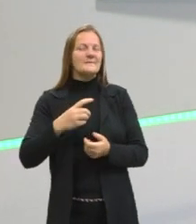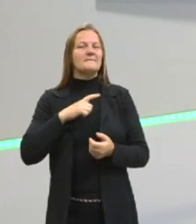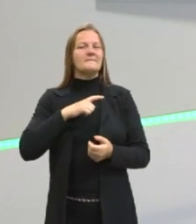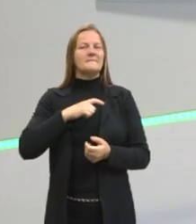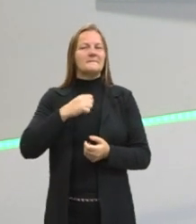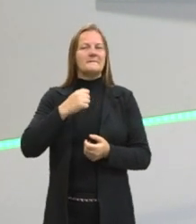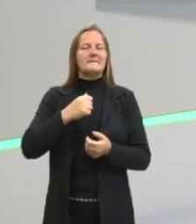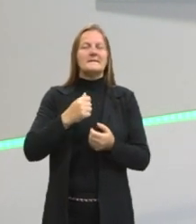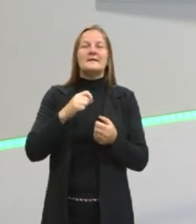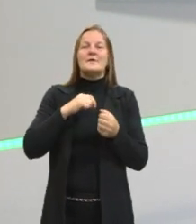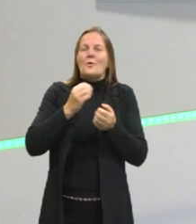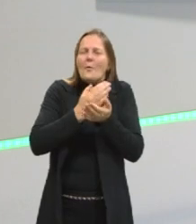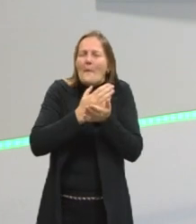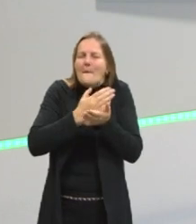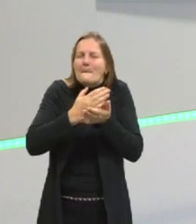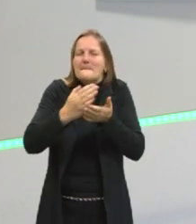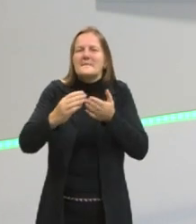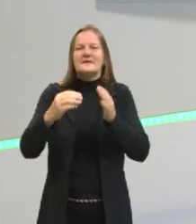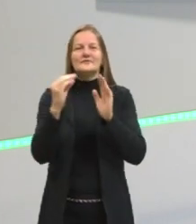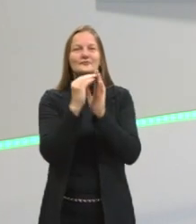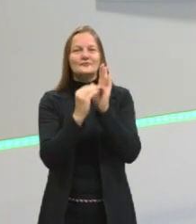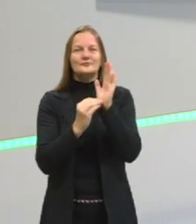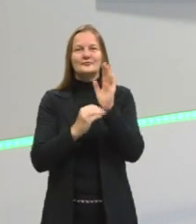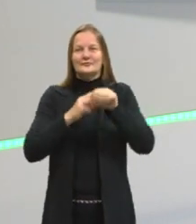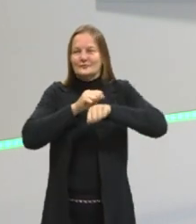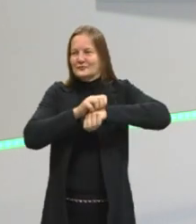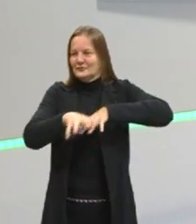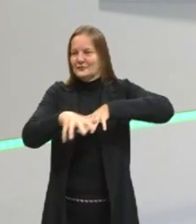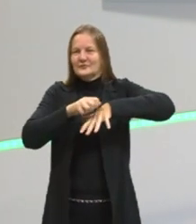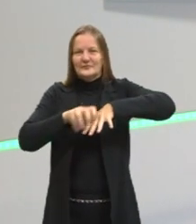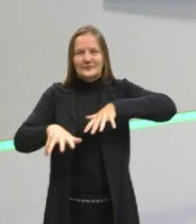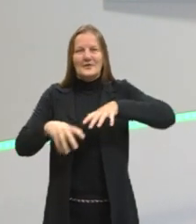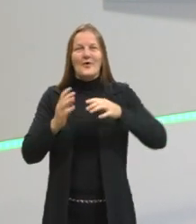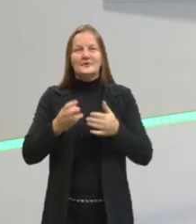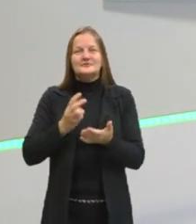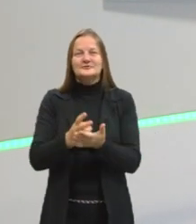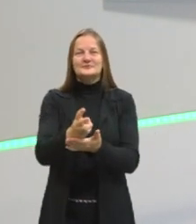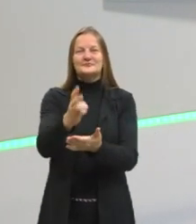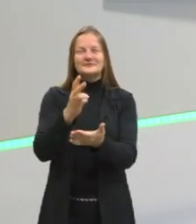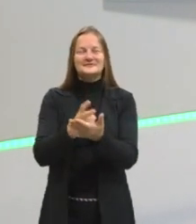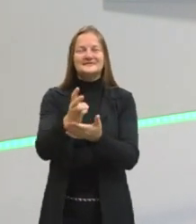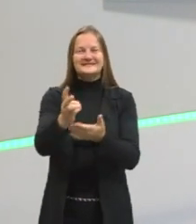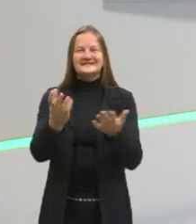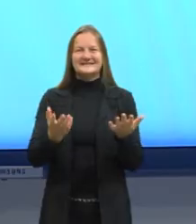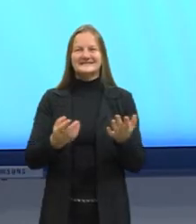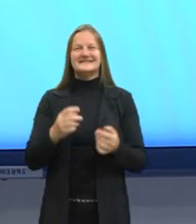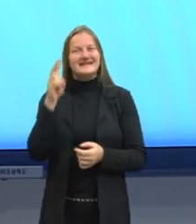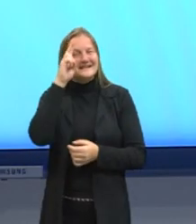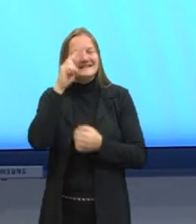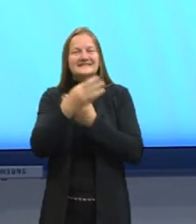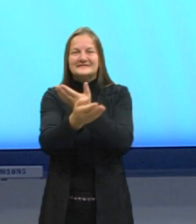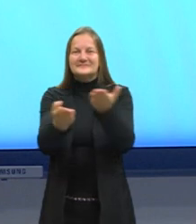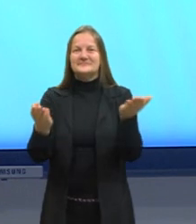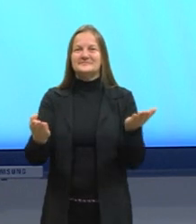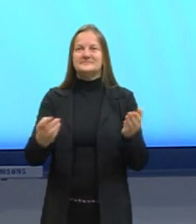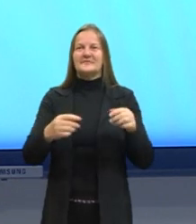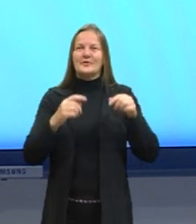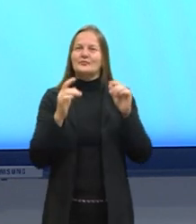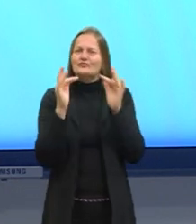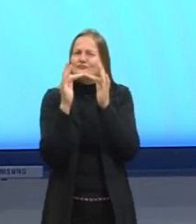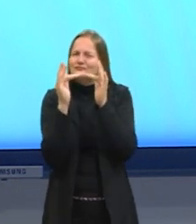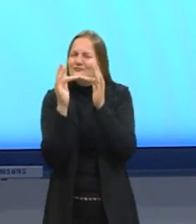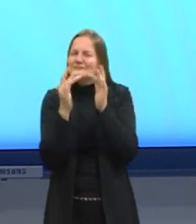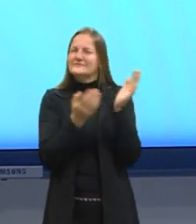início dessas figuras de linguagem. E hoje, então, eu dou a continuação para vocês. Quero lembrá-los que aqui no cantinho,